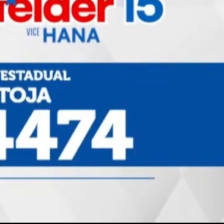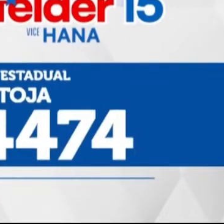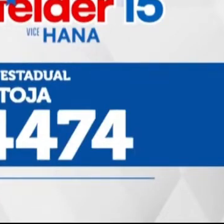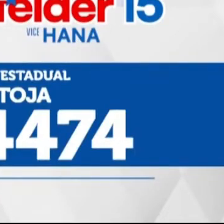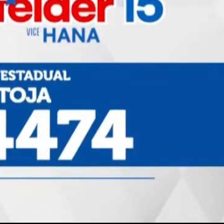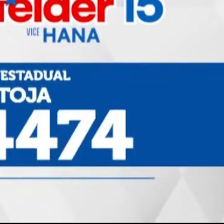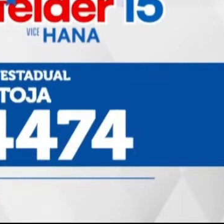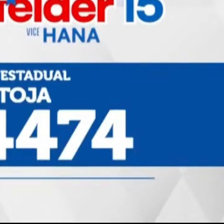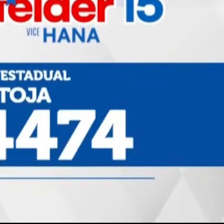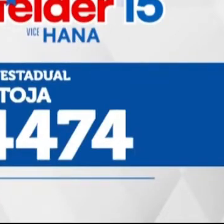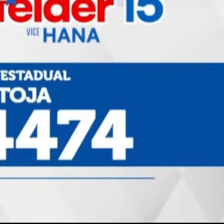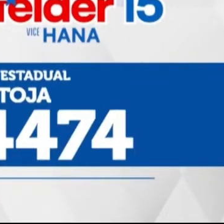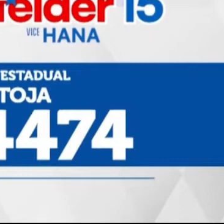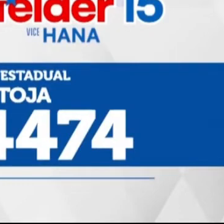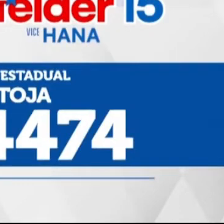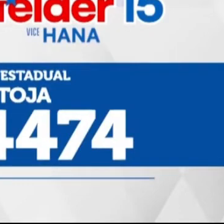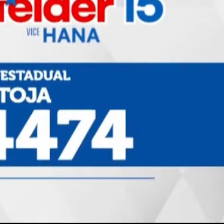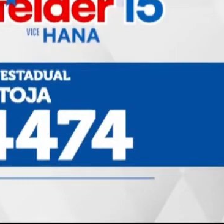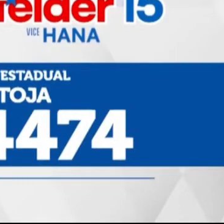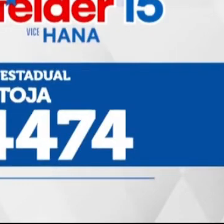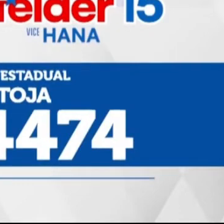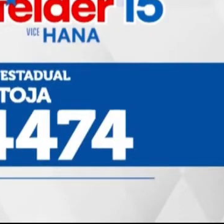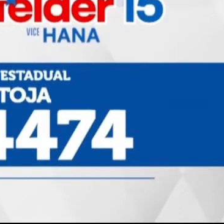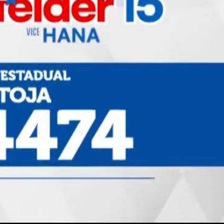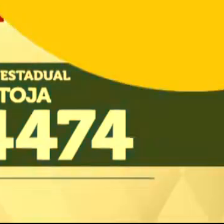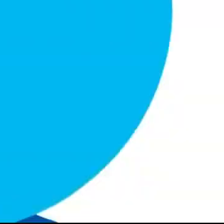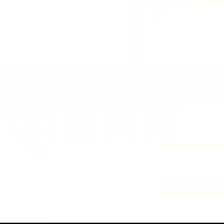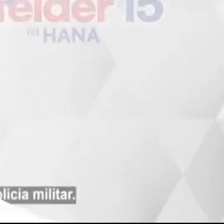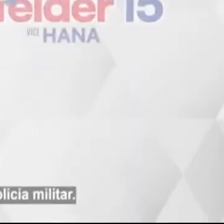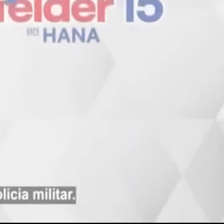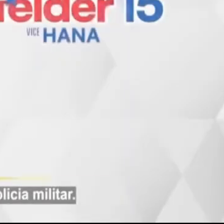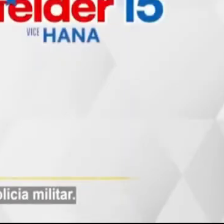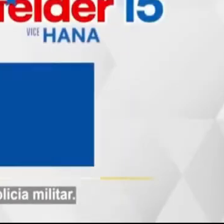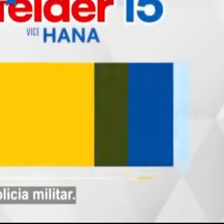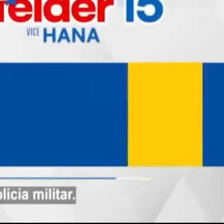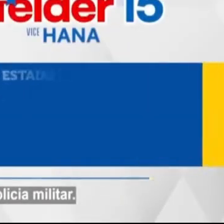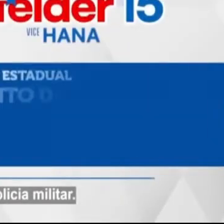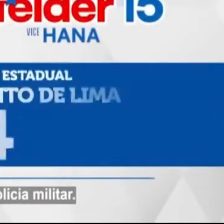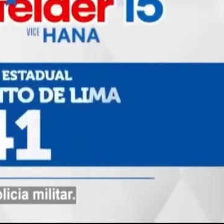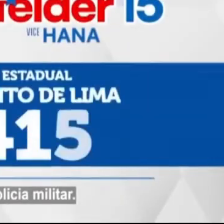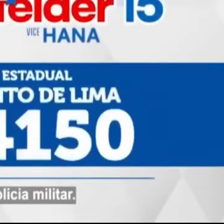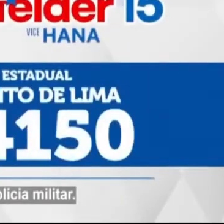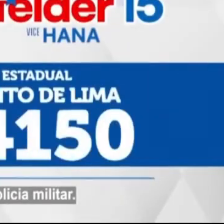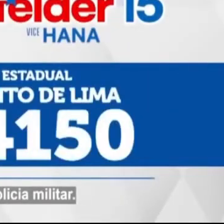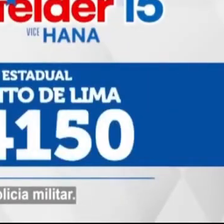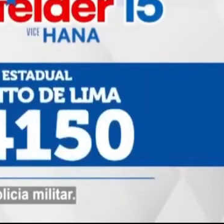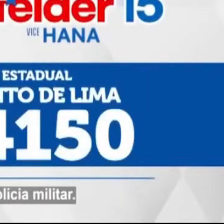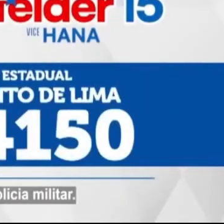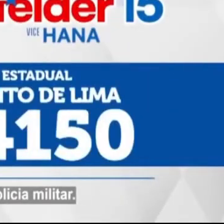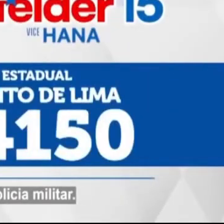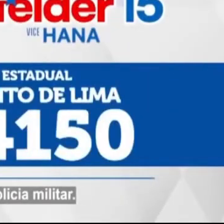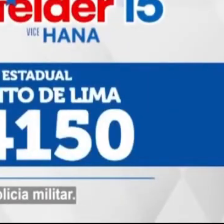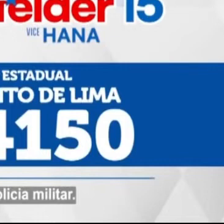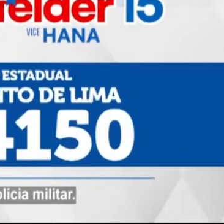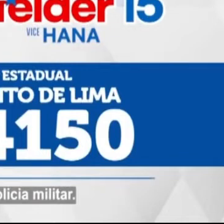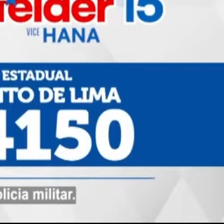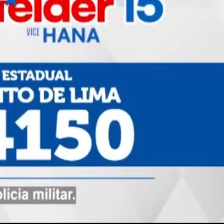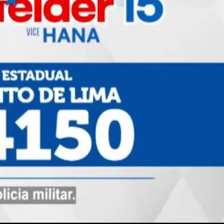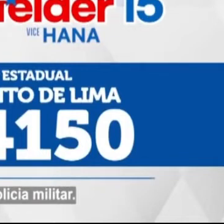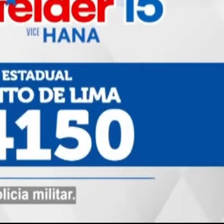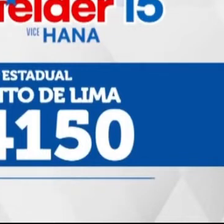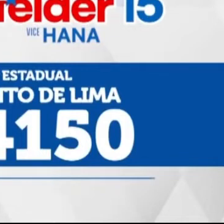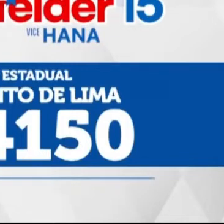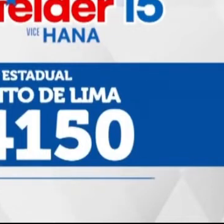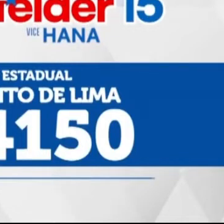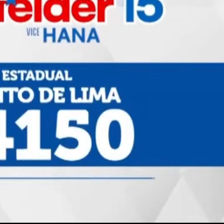deputado estadual Jô Pantoja, 44-474. Salve, salve, meus amigos. Sou o sargento de Lima, da Polícia Militar.